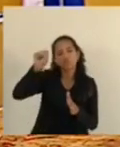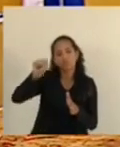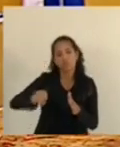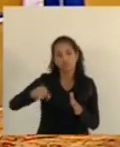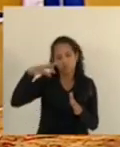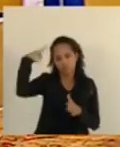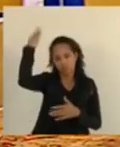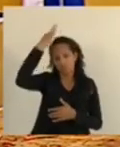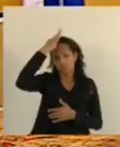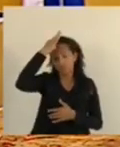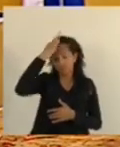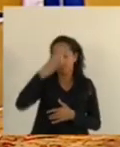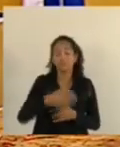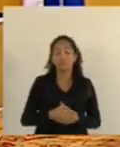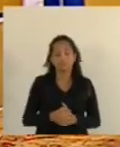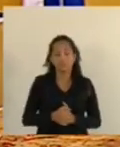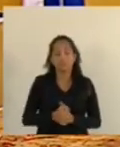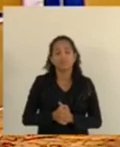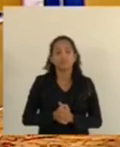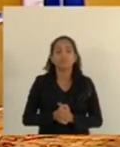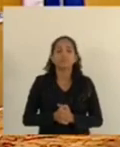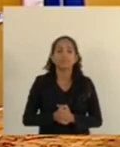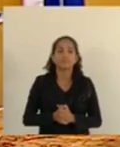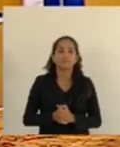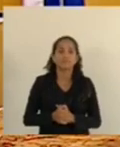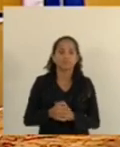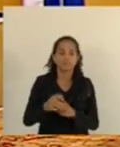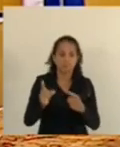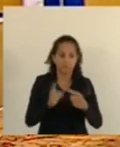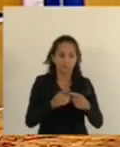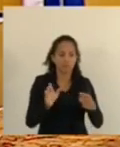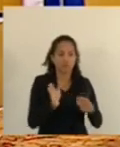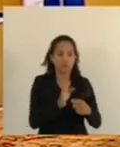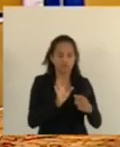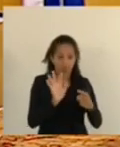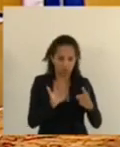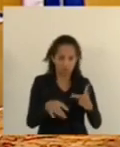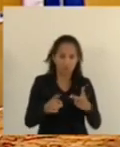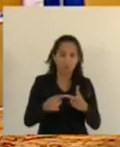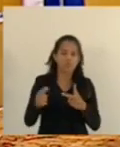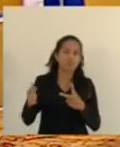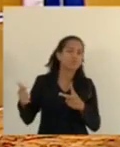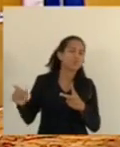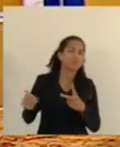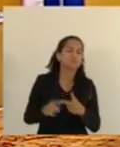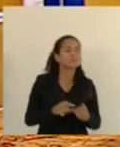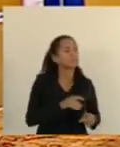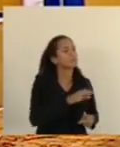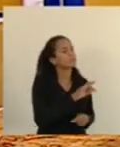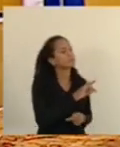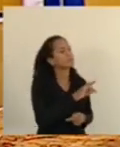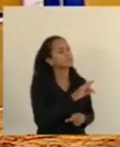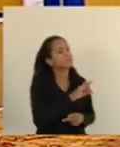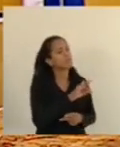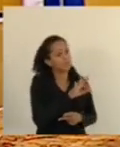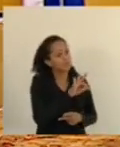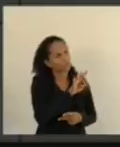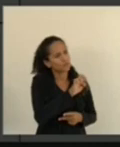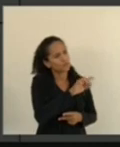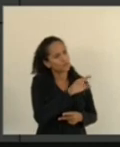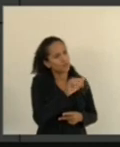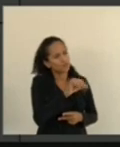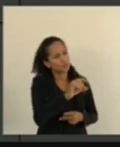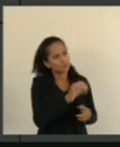do Espírito Santo. O segundo assunto... Pois não, pois não, deputado Tudorico. Deputado